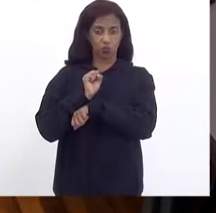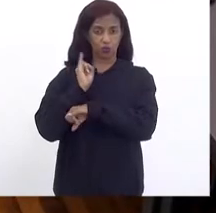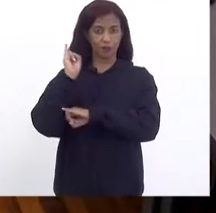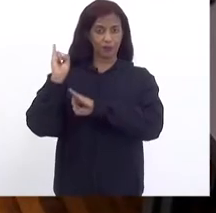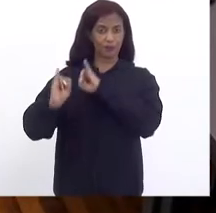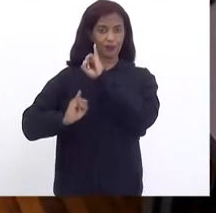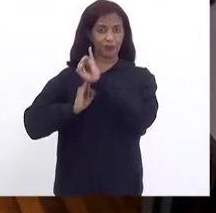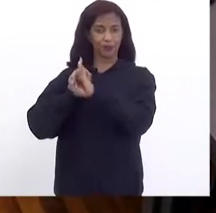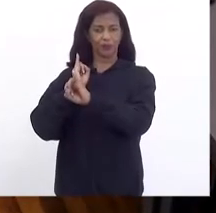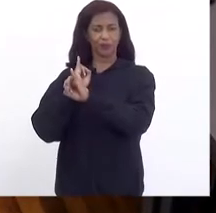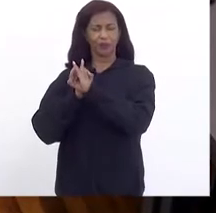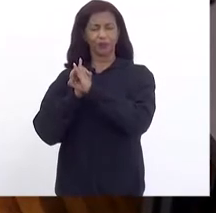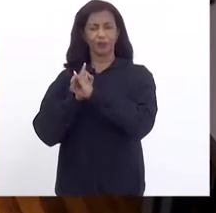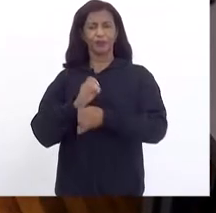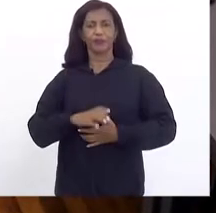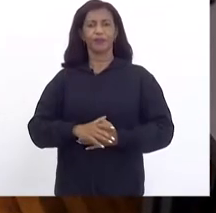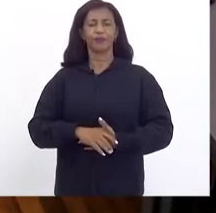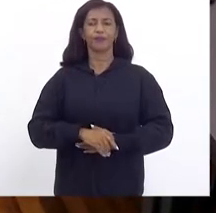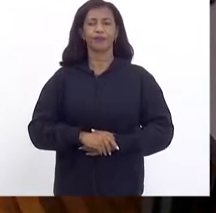Alguém queira Por gentileza